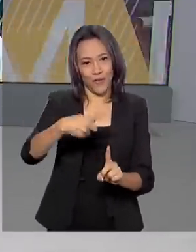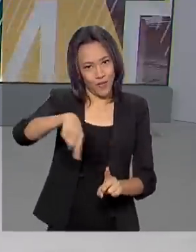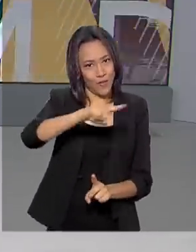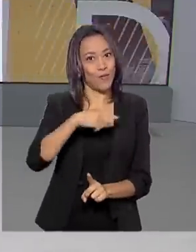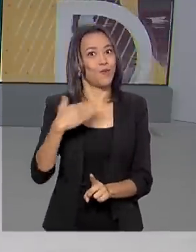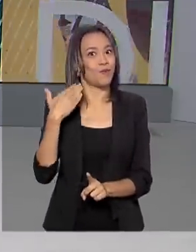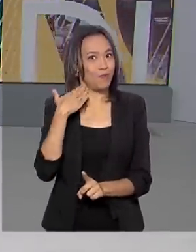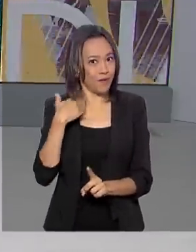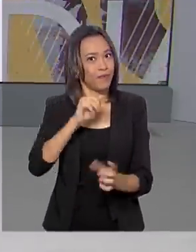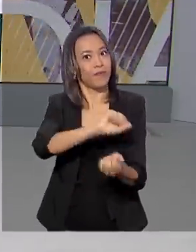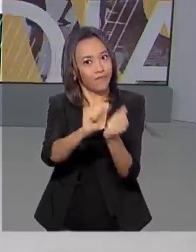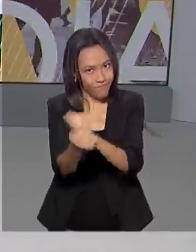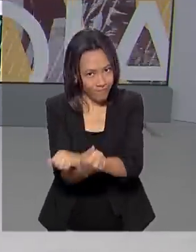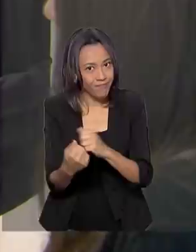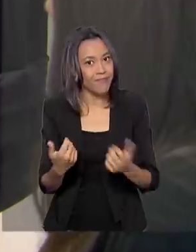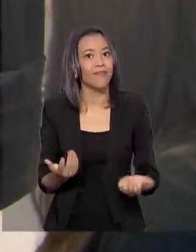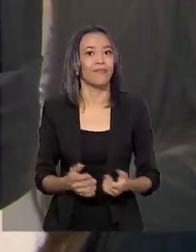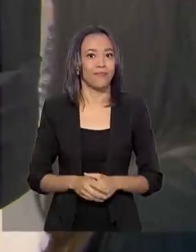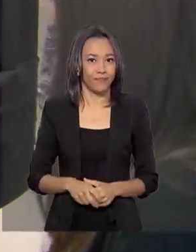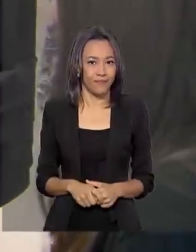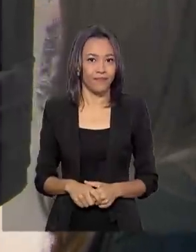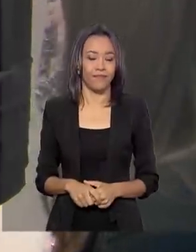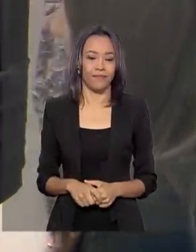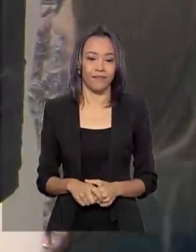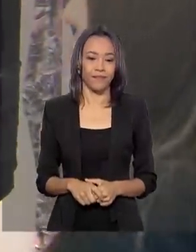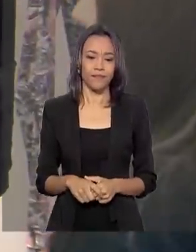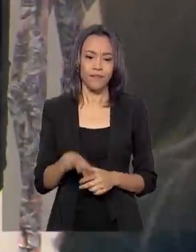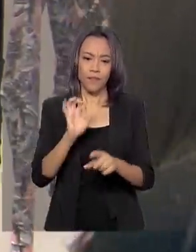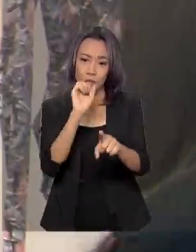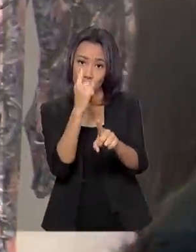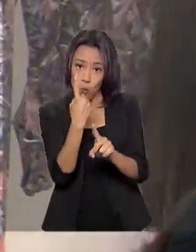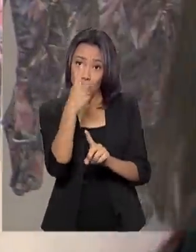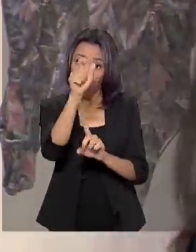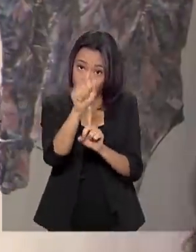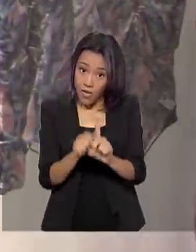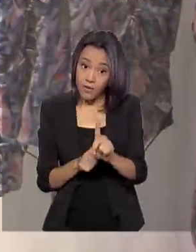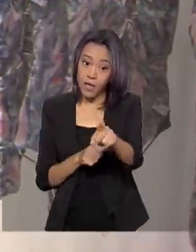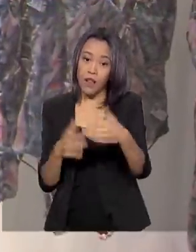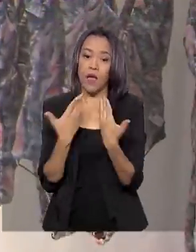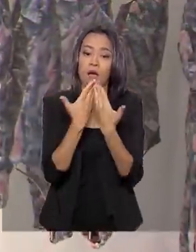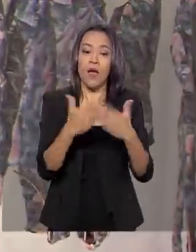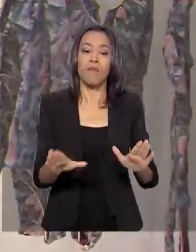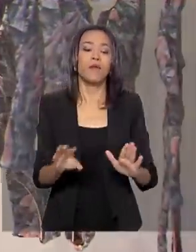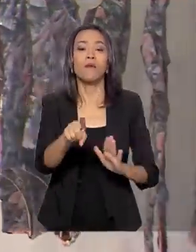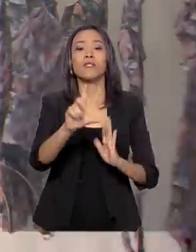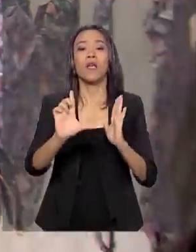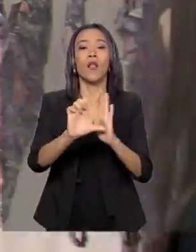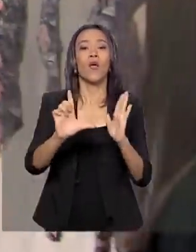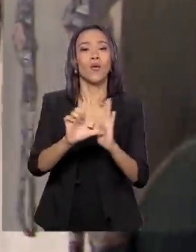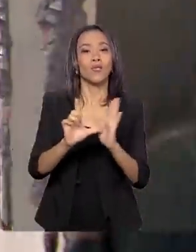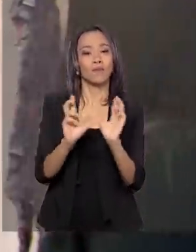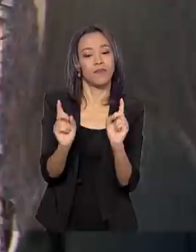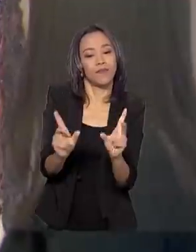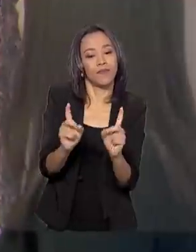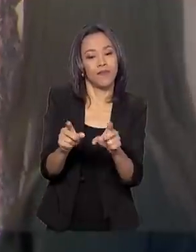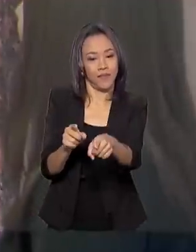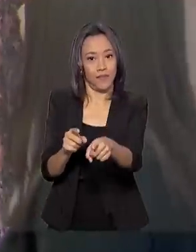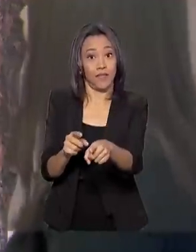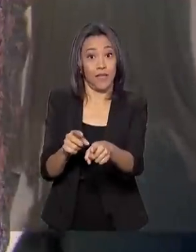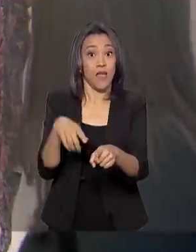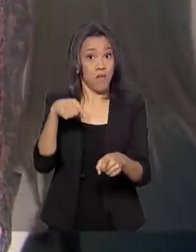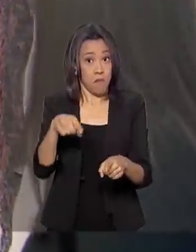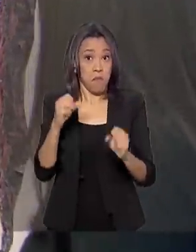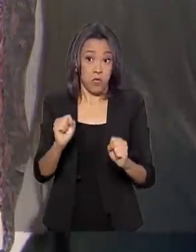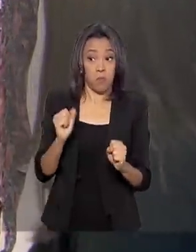que se adequar até lá. Há um mês, Ana Paula abriu essa loja de maiôs. Na hora de pagar, o cliente